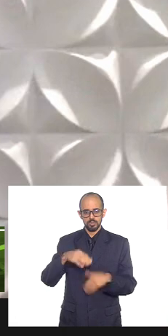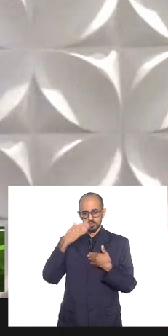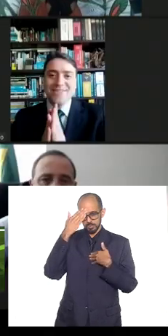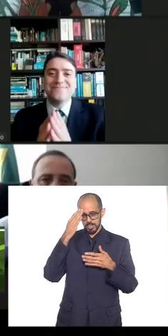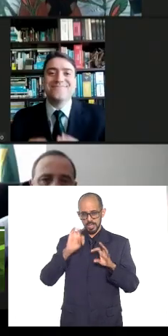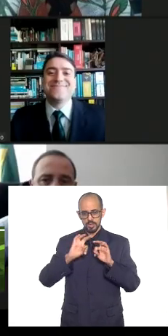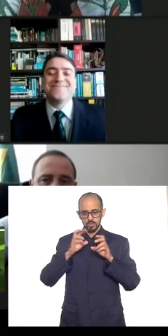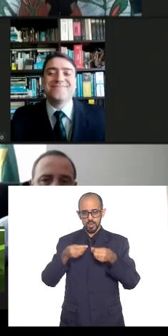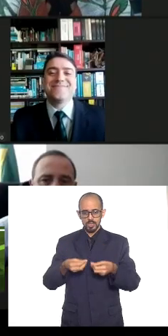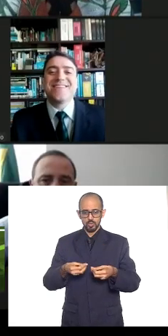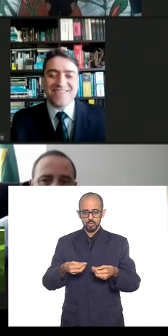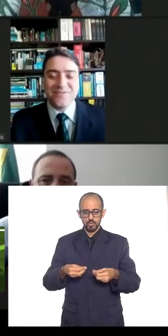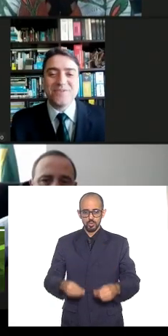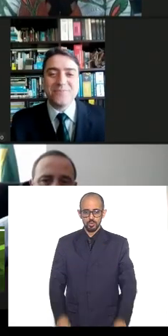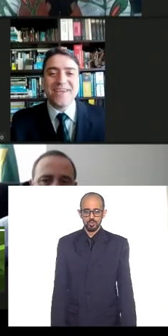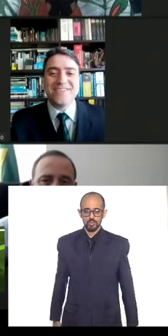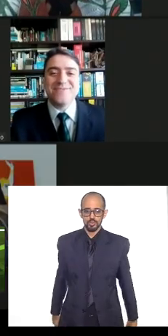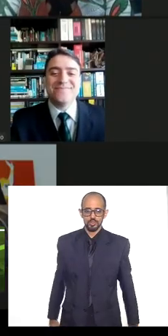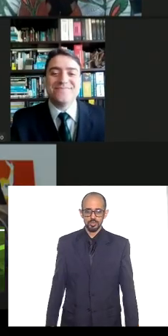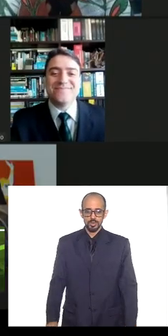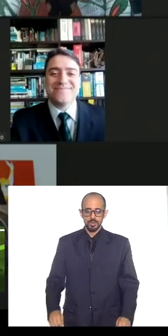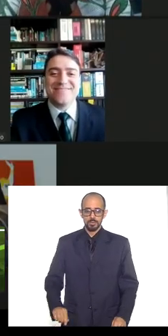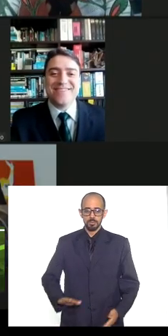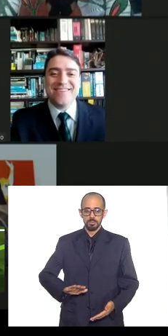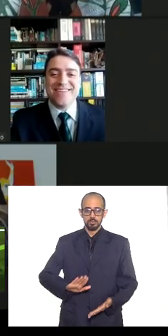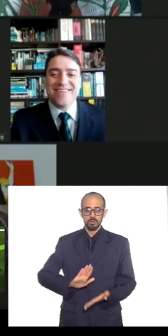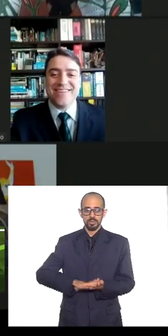e todos todos